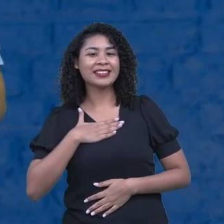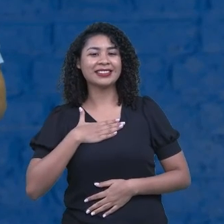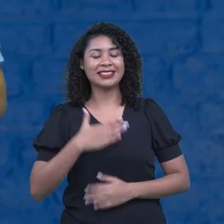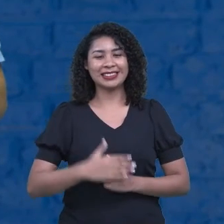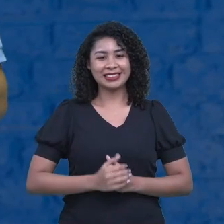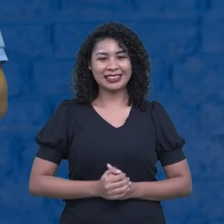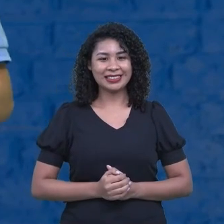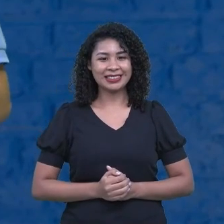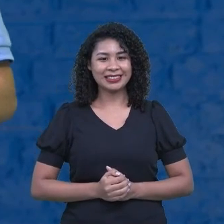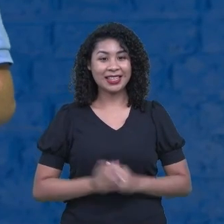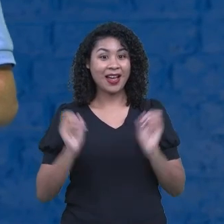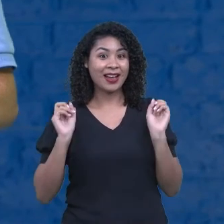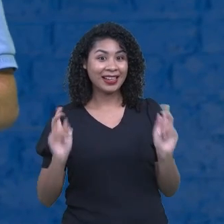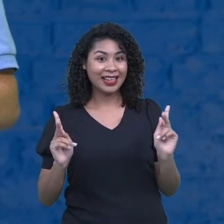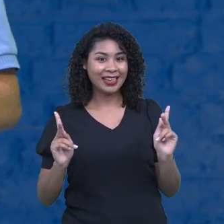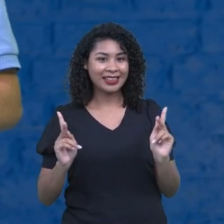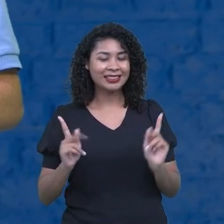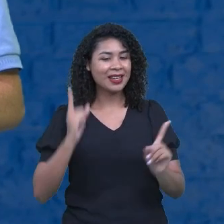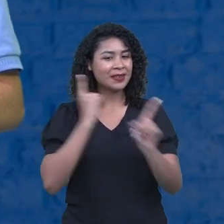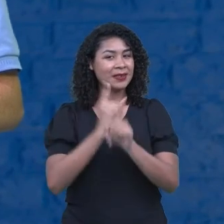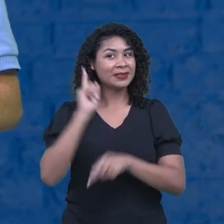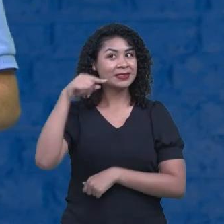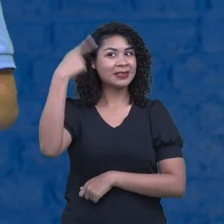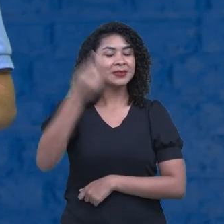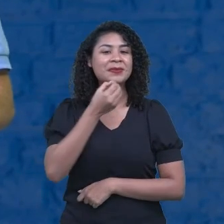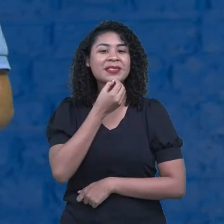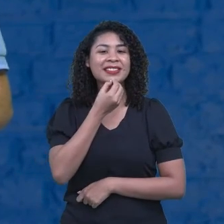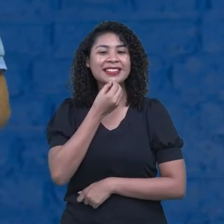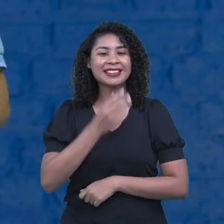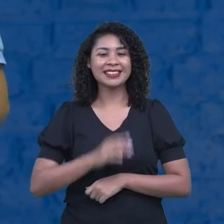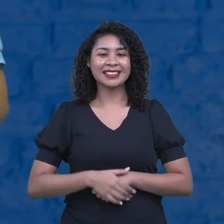Ok? Então, até o nosso próximo encontro.